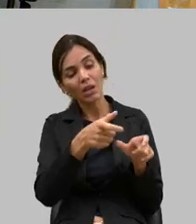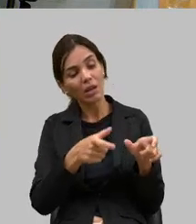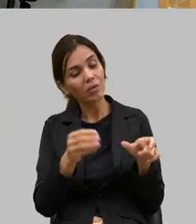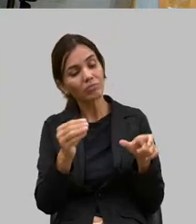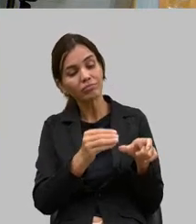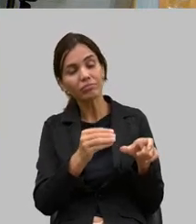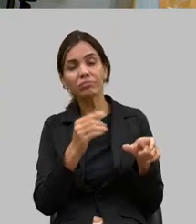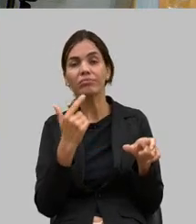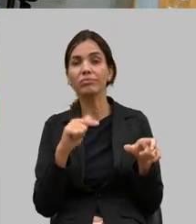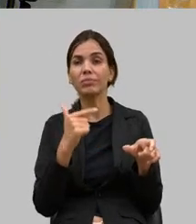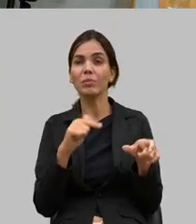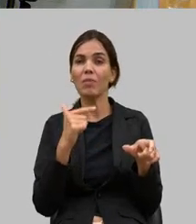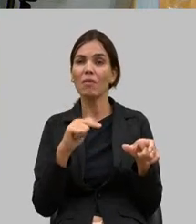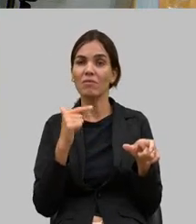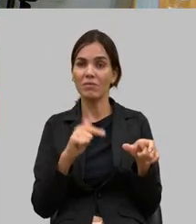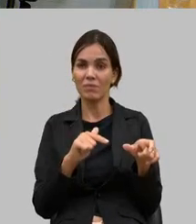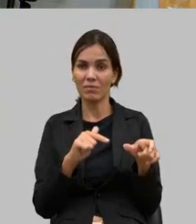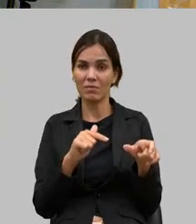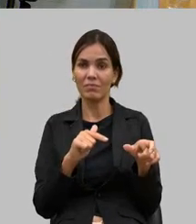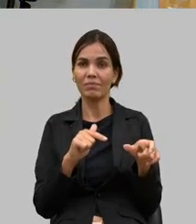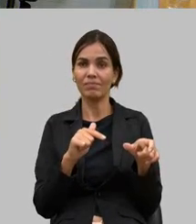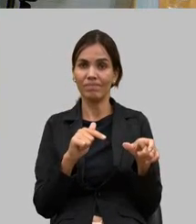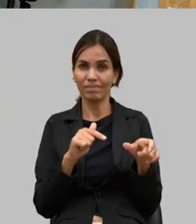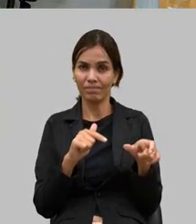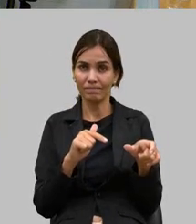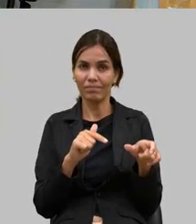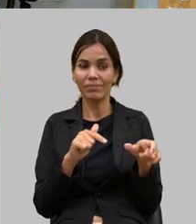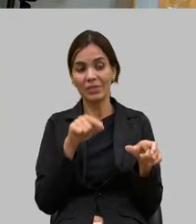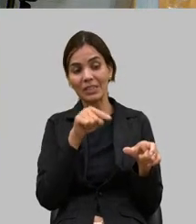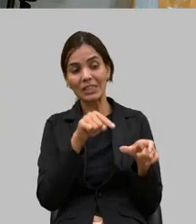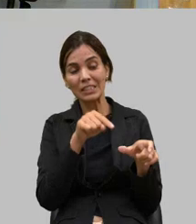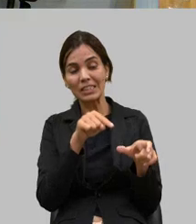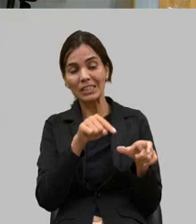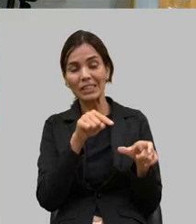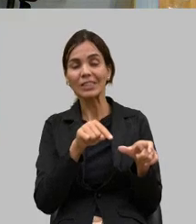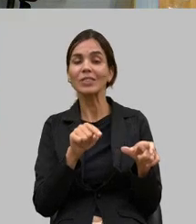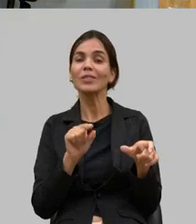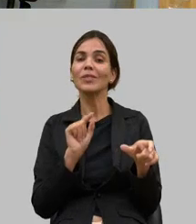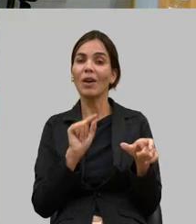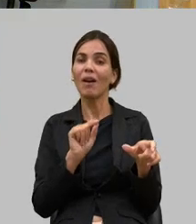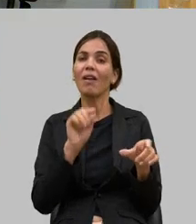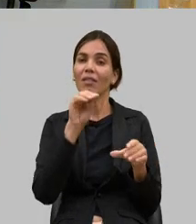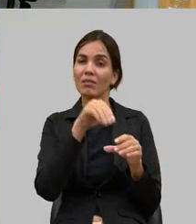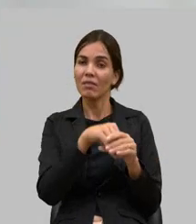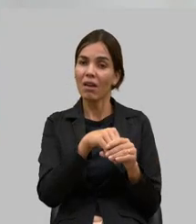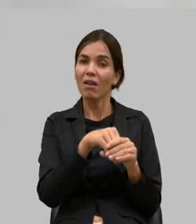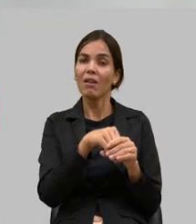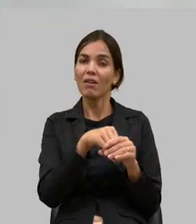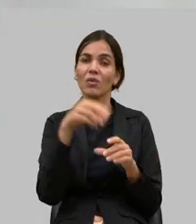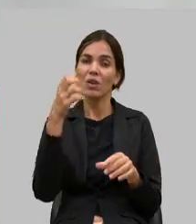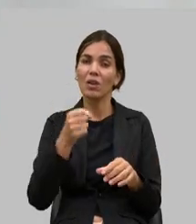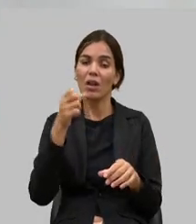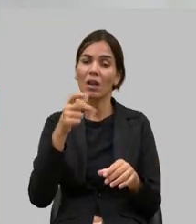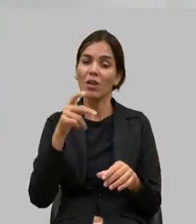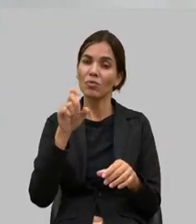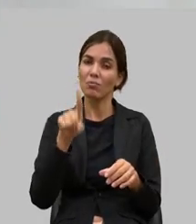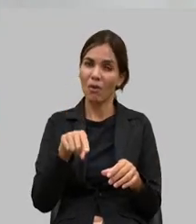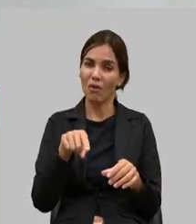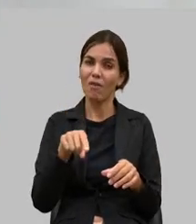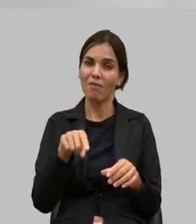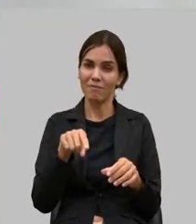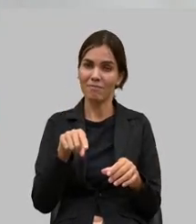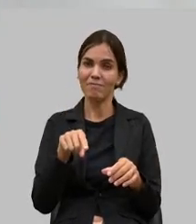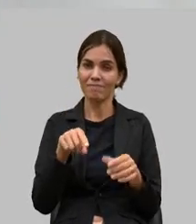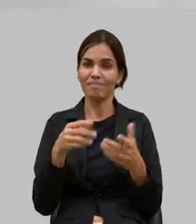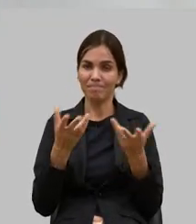aquele produto foi feito a partir de leite em pó reconstituído nós temos ali quando a mussarela é argentina isso tudo